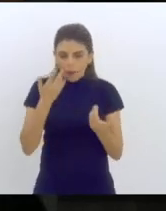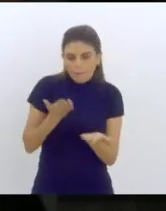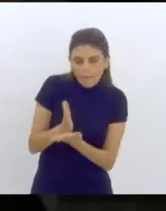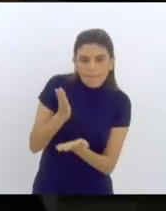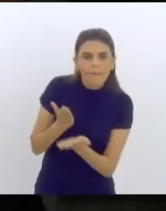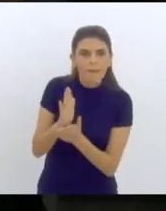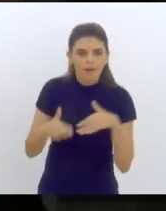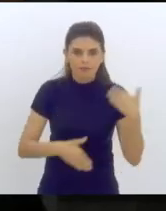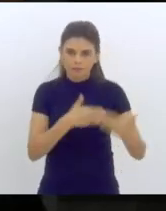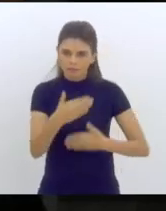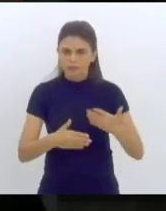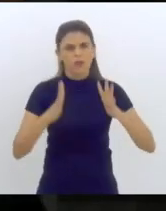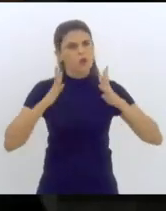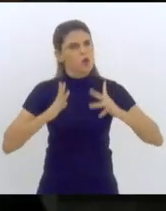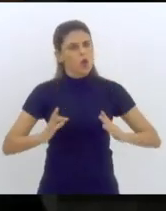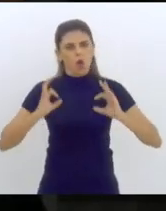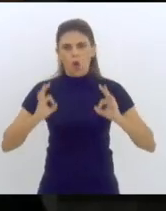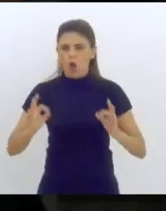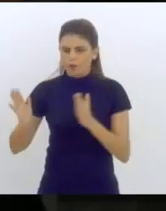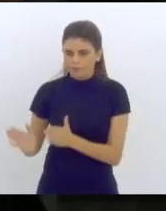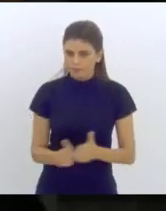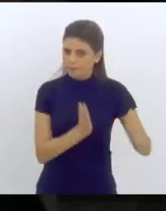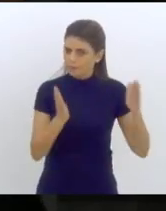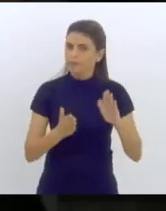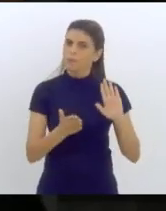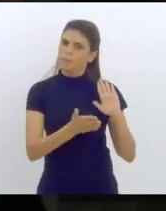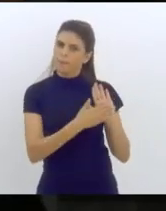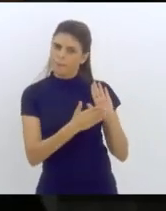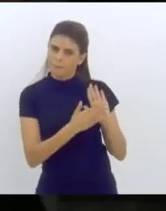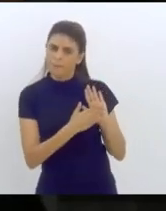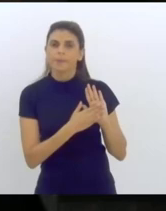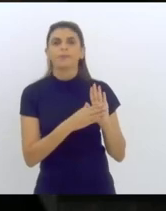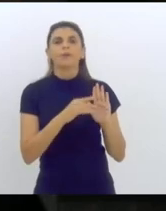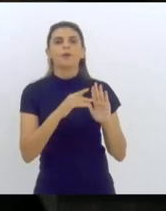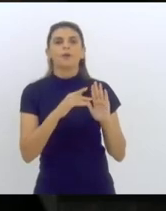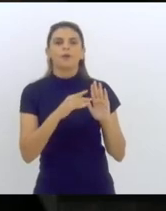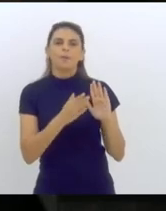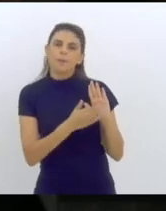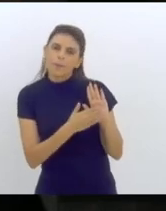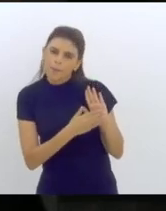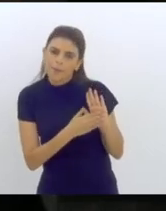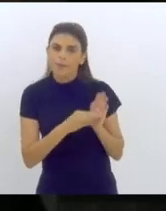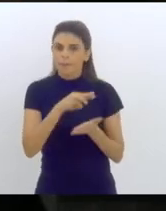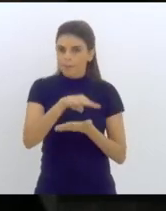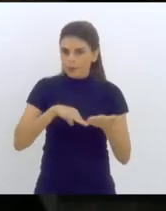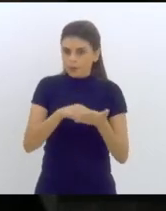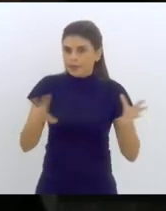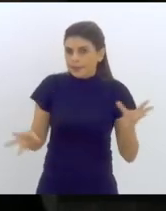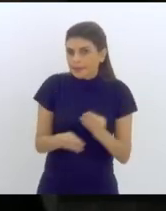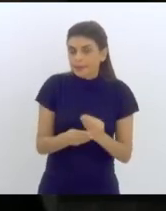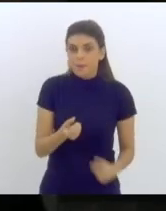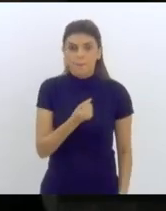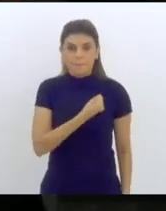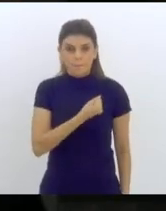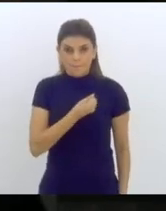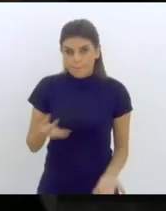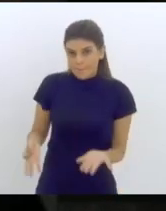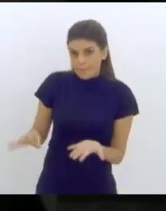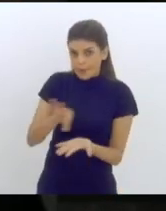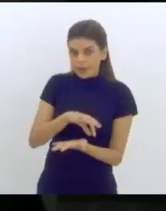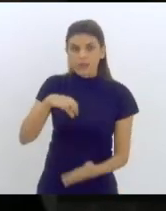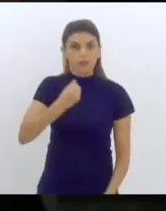forma correta e honesta, proposta metodológica, a síntese, na página 9,